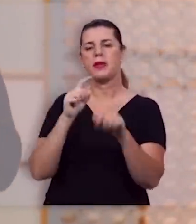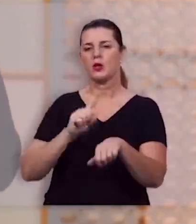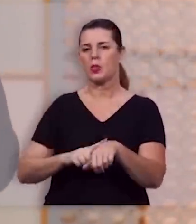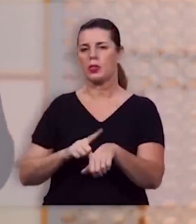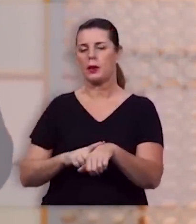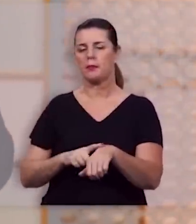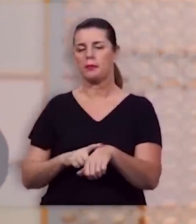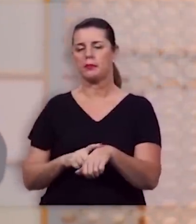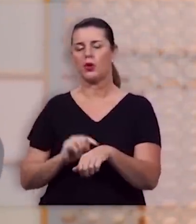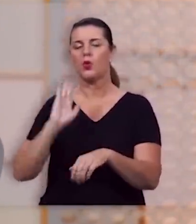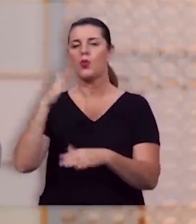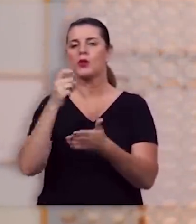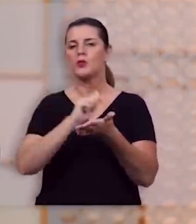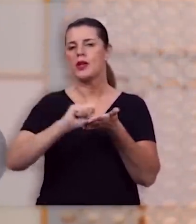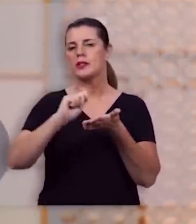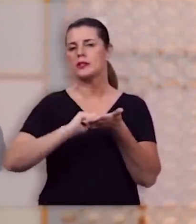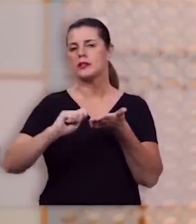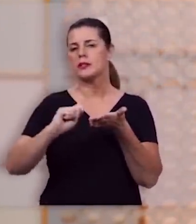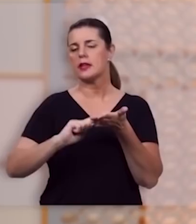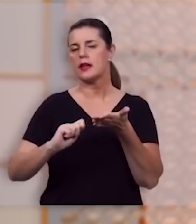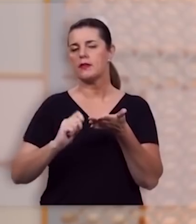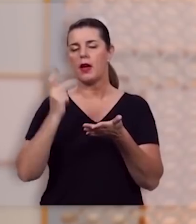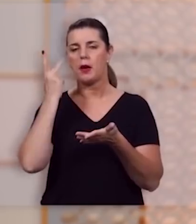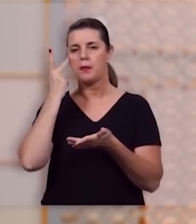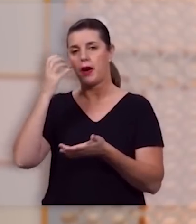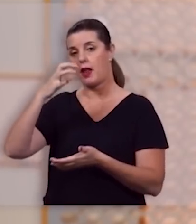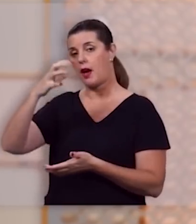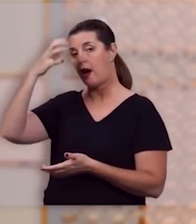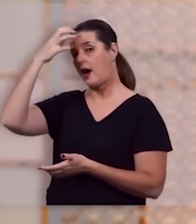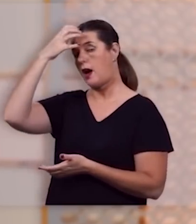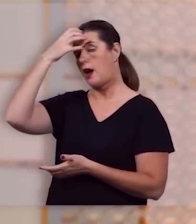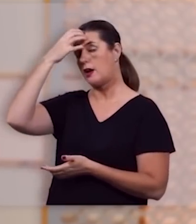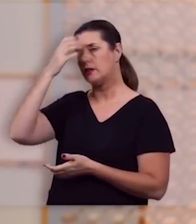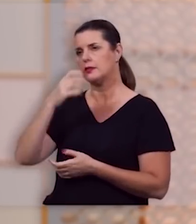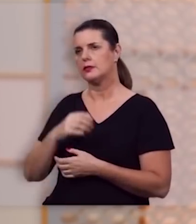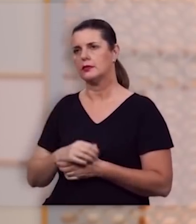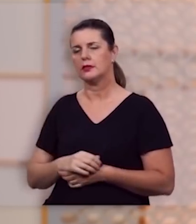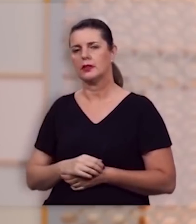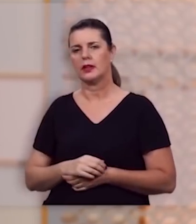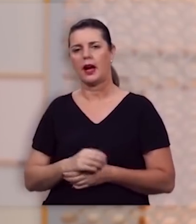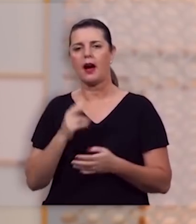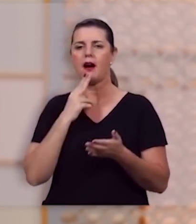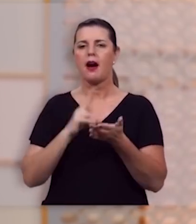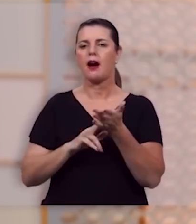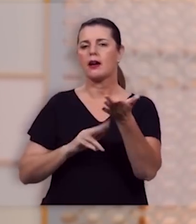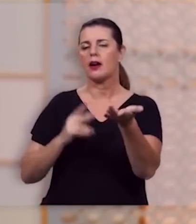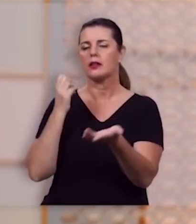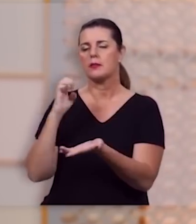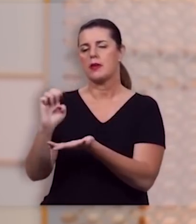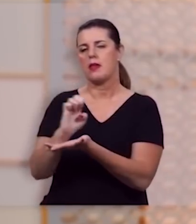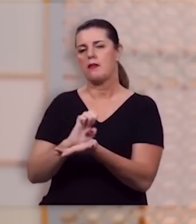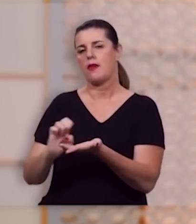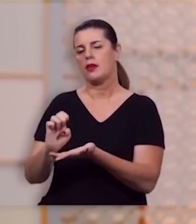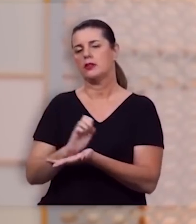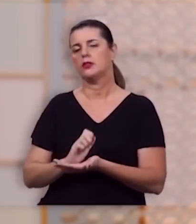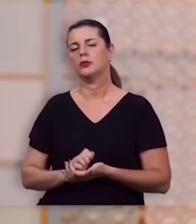quando escreveu a rainha das suas epístolas a carta aos efésios